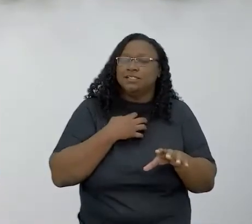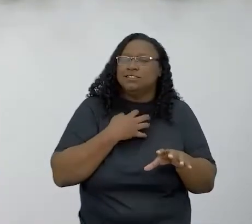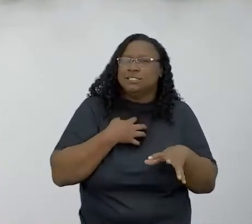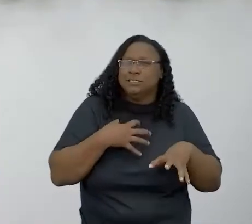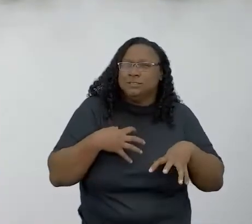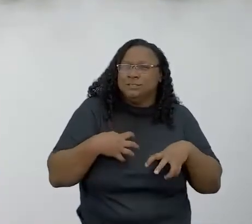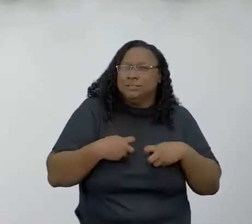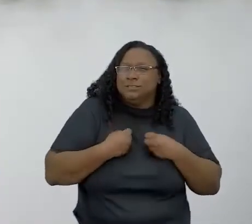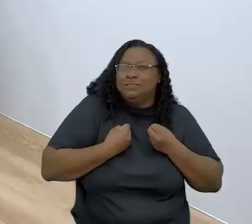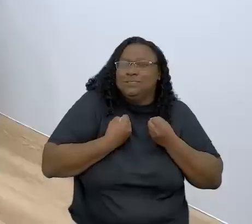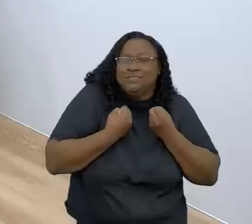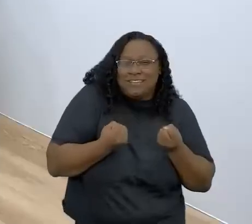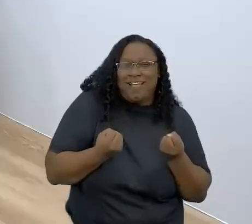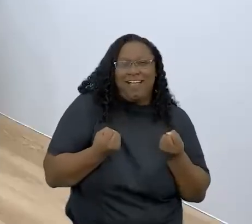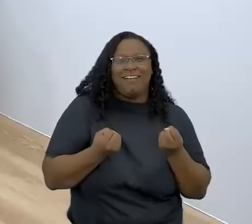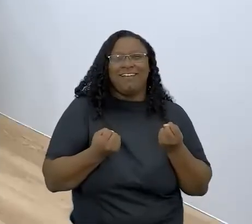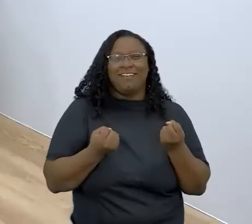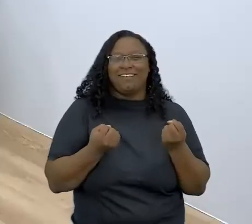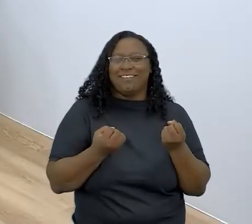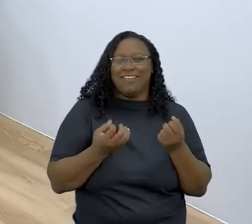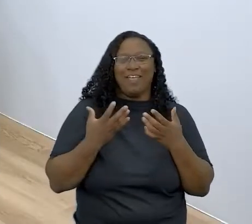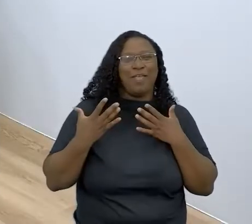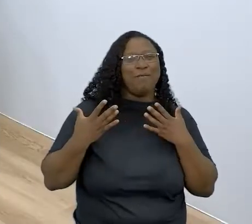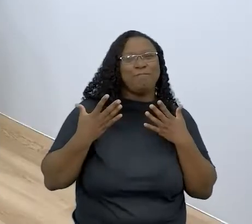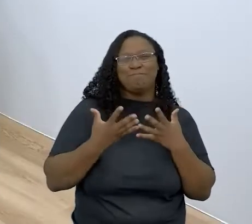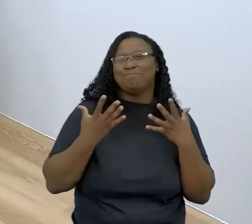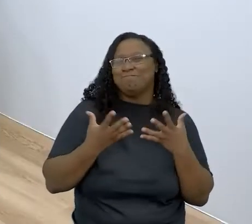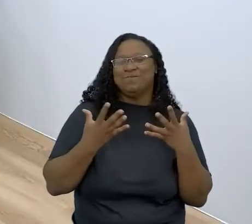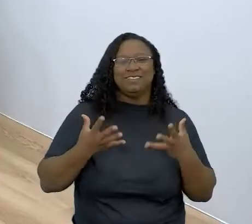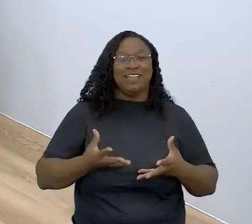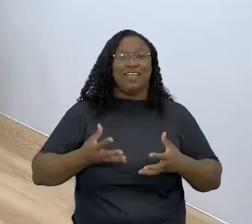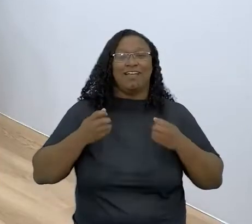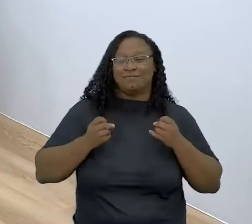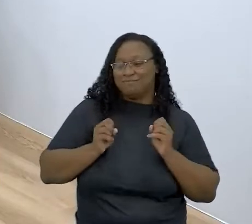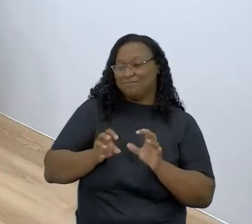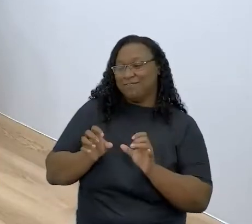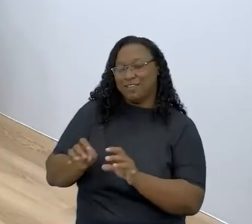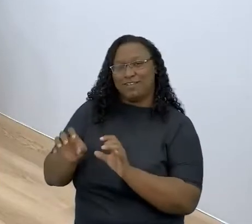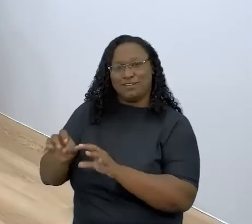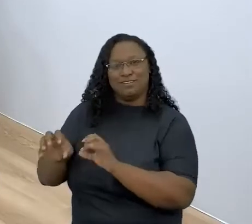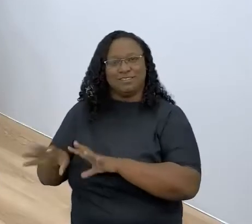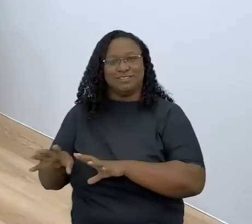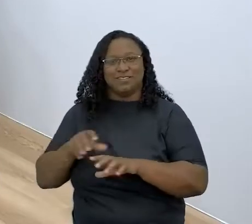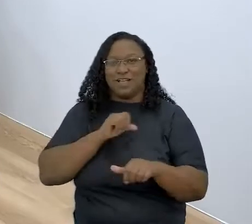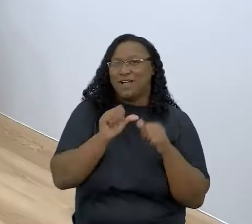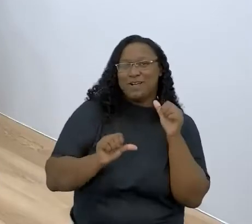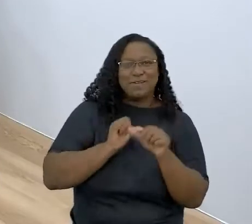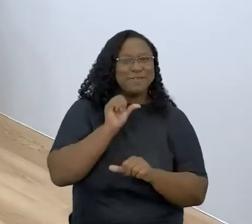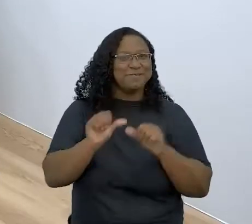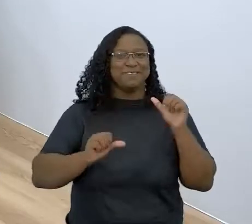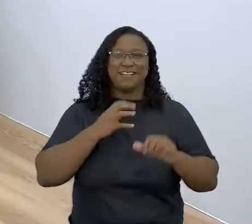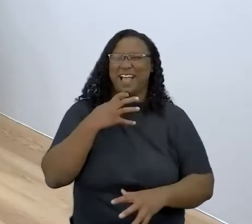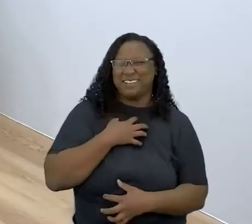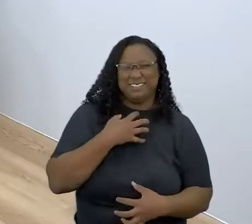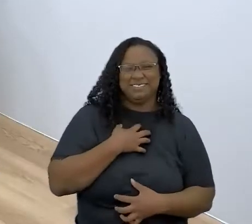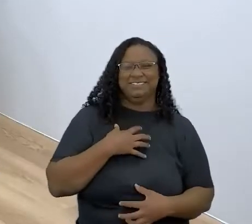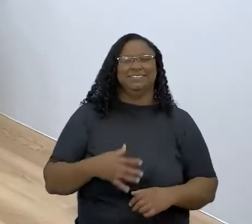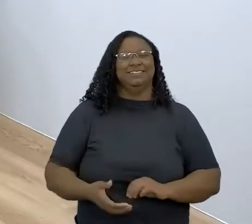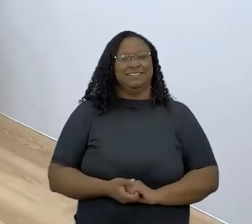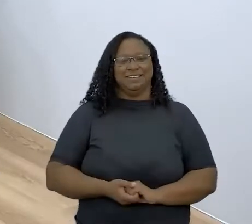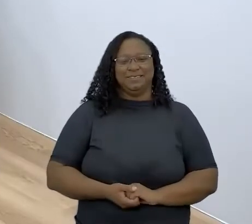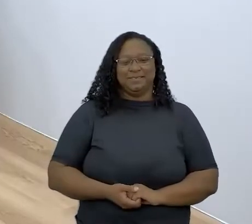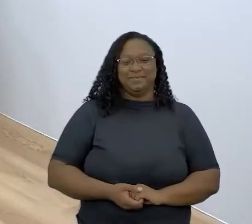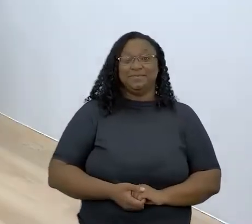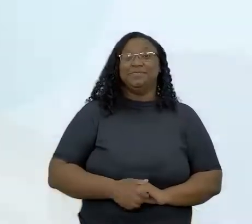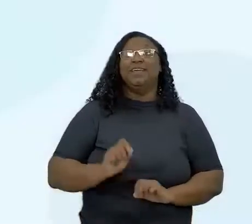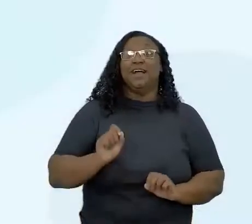disposição é muito da nossa área, né? A área da educação, de querer fazer a diferença, querer transformar. Que lindo. Que legal. Olha só o que tem